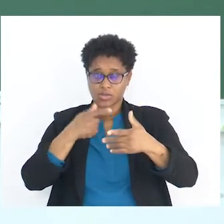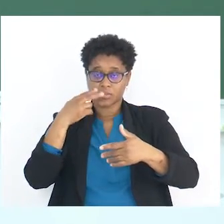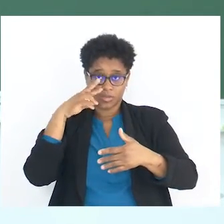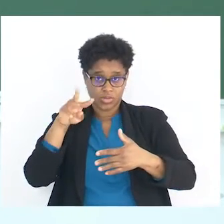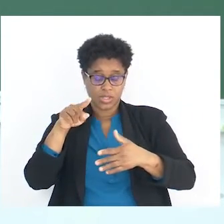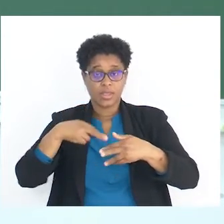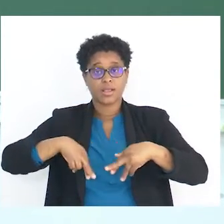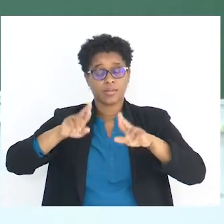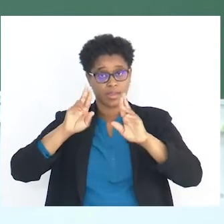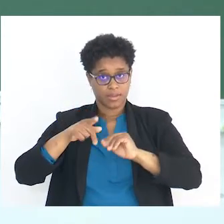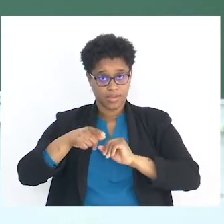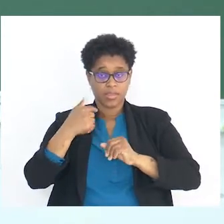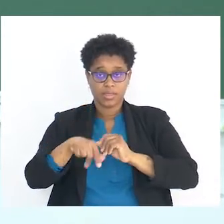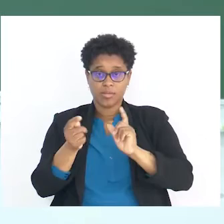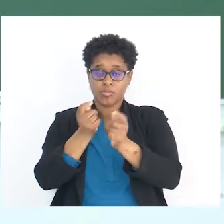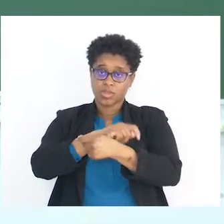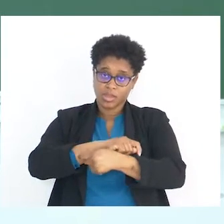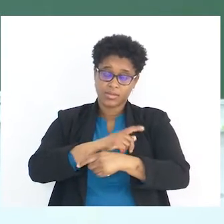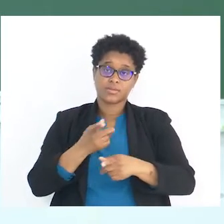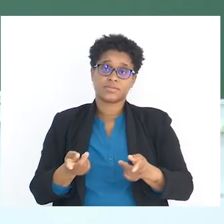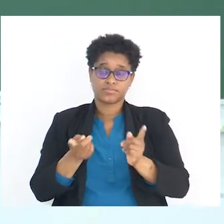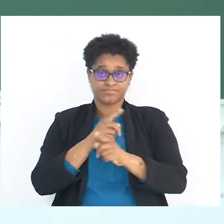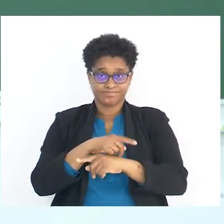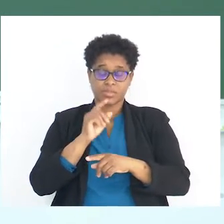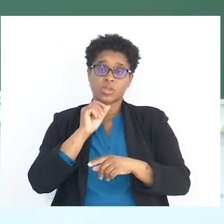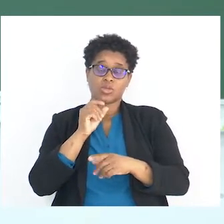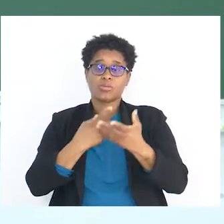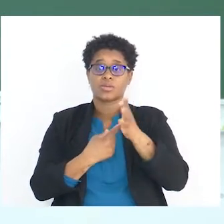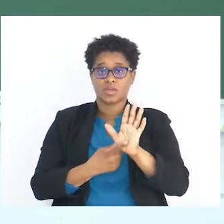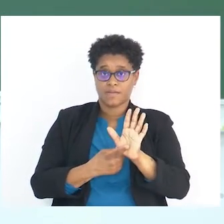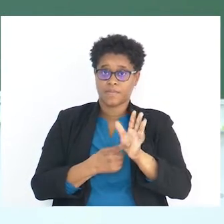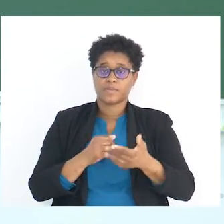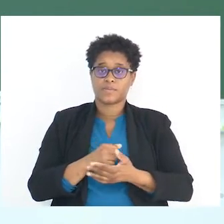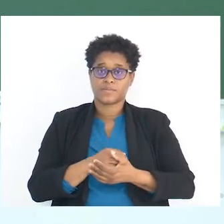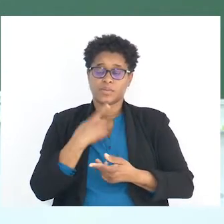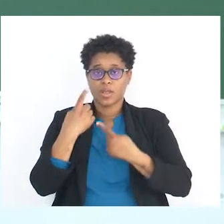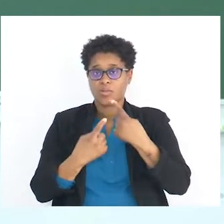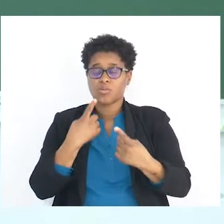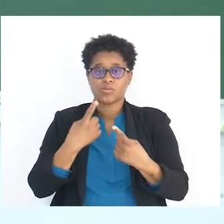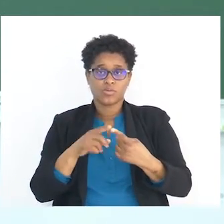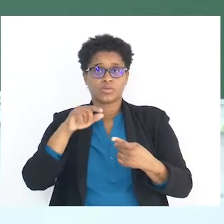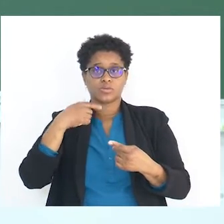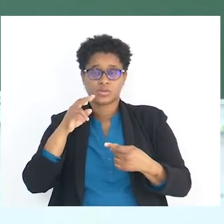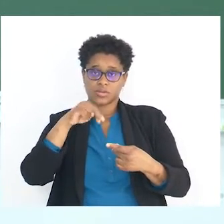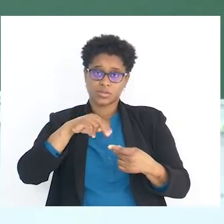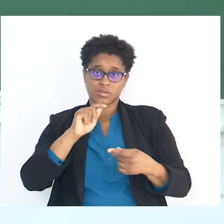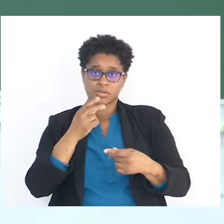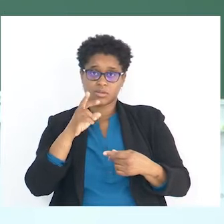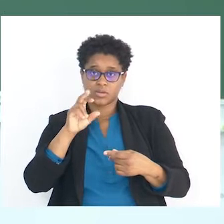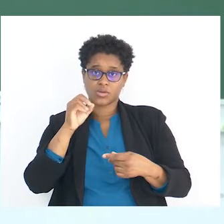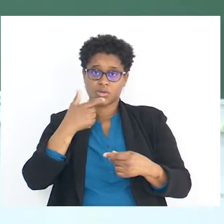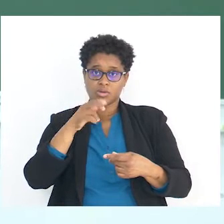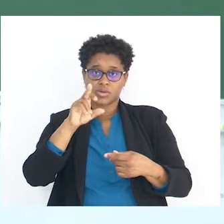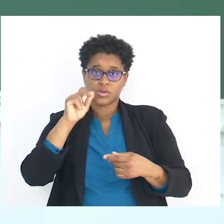para mostrar essa liberdade, há mudança de nomes, por exemplo, de alguns neurotransmissores.